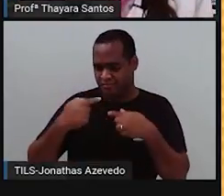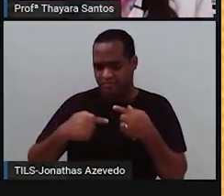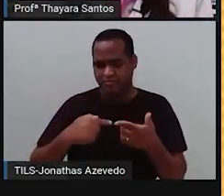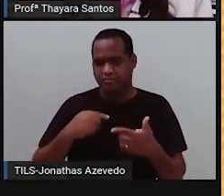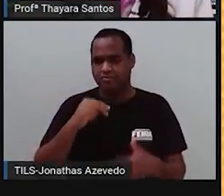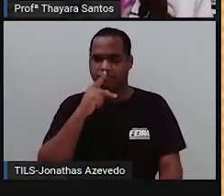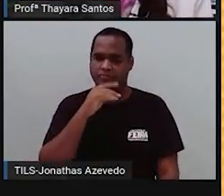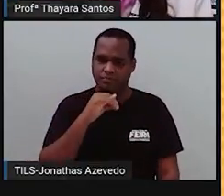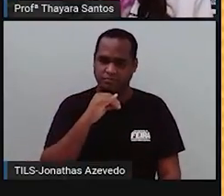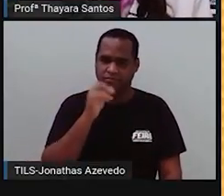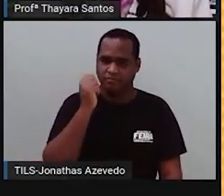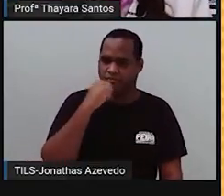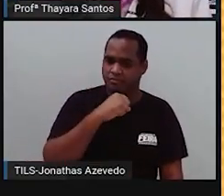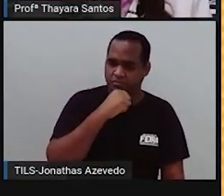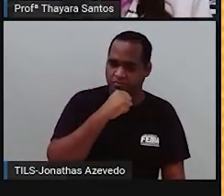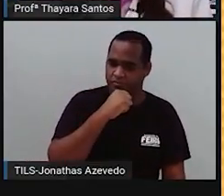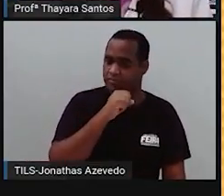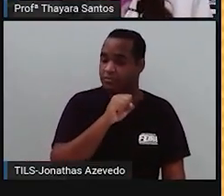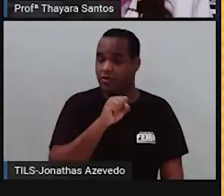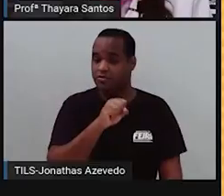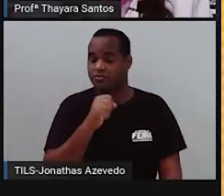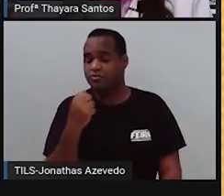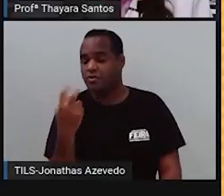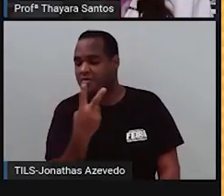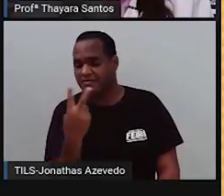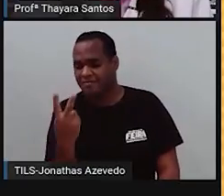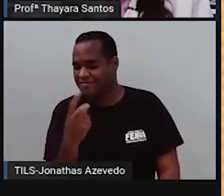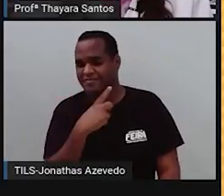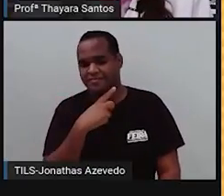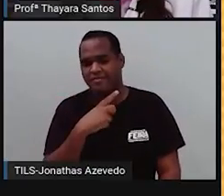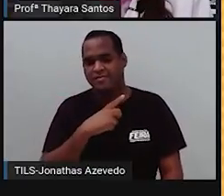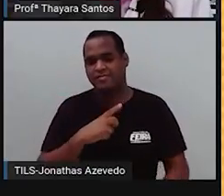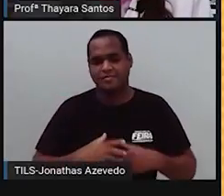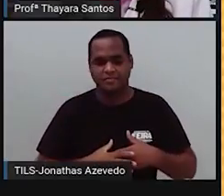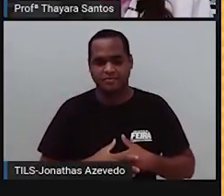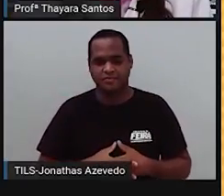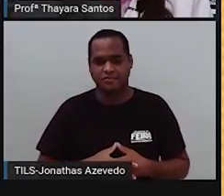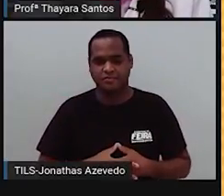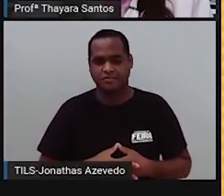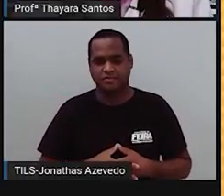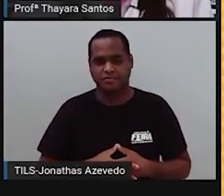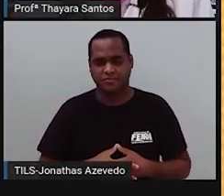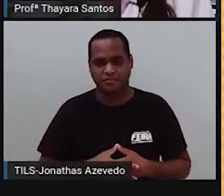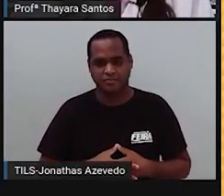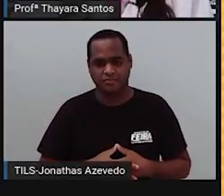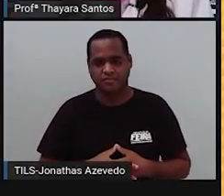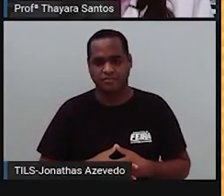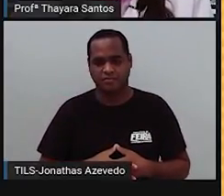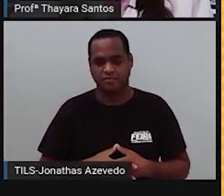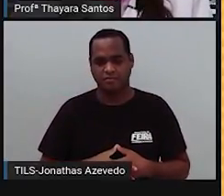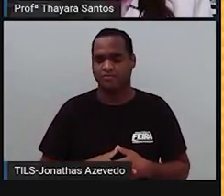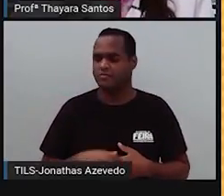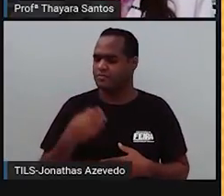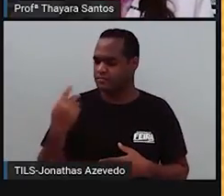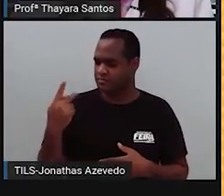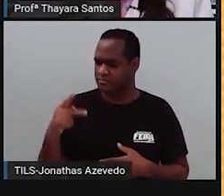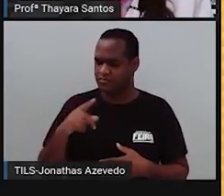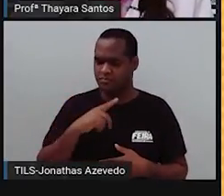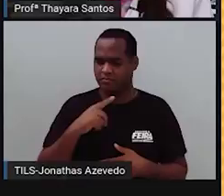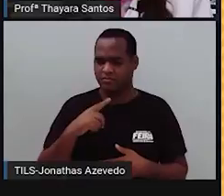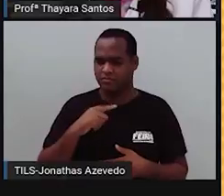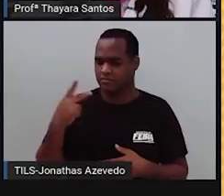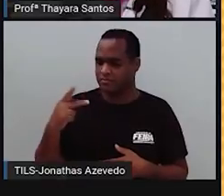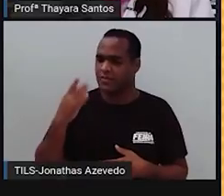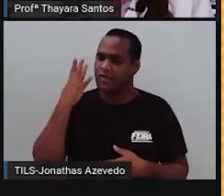o pai quanto a mãe, eles têm os dois alelos recessivos. Então, ele vai doar, essa